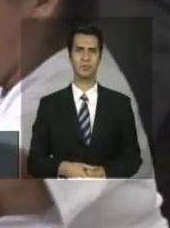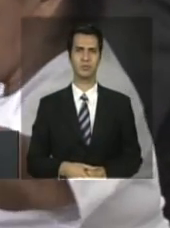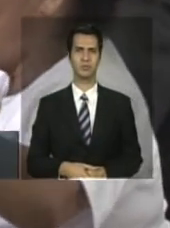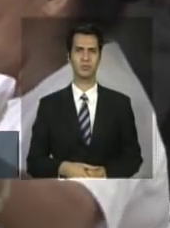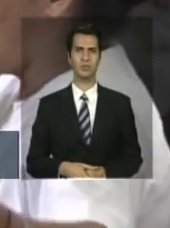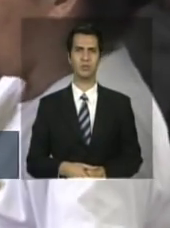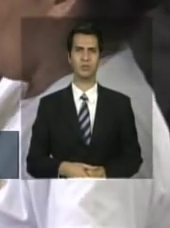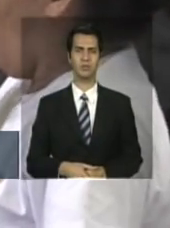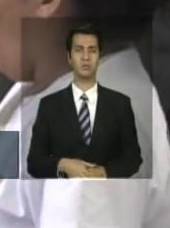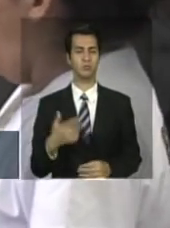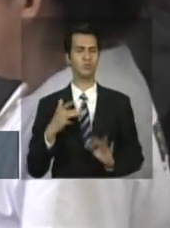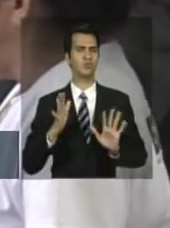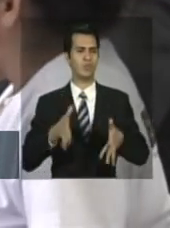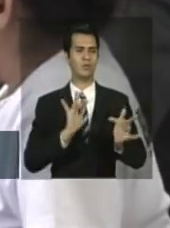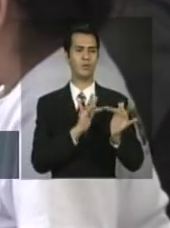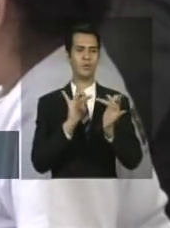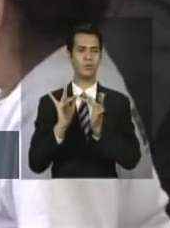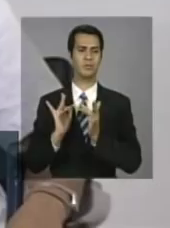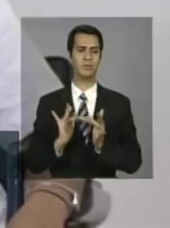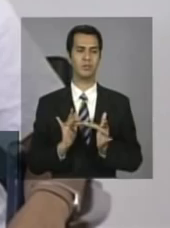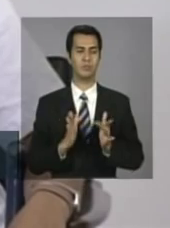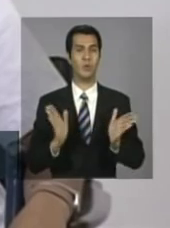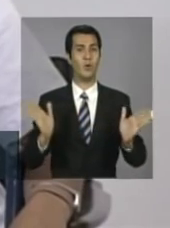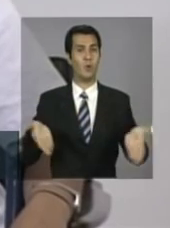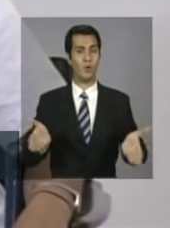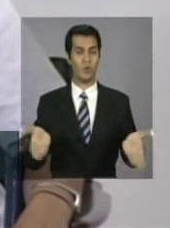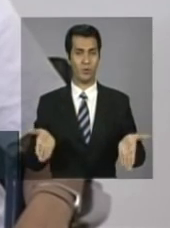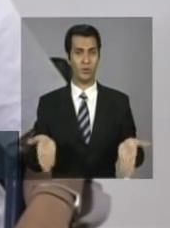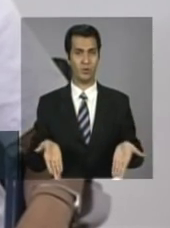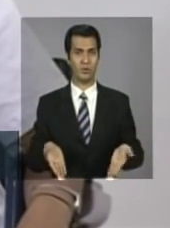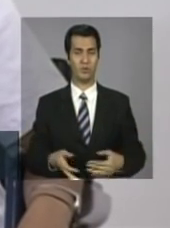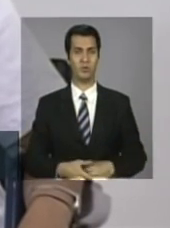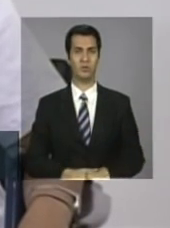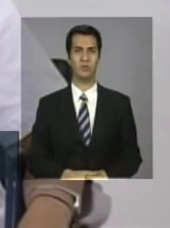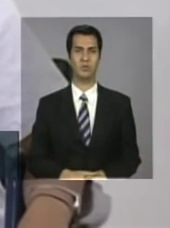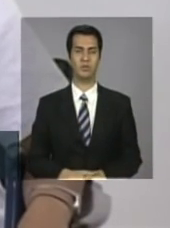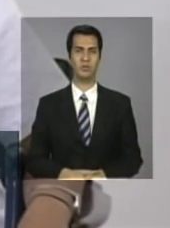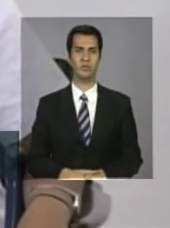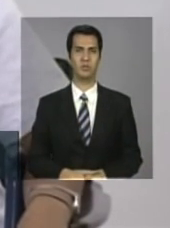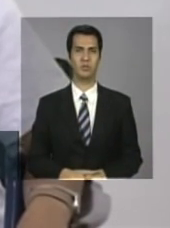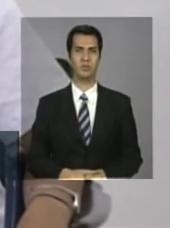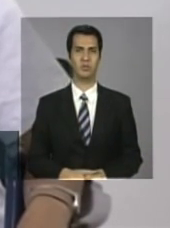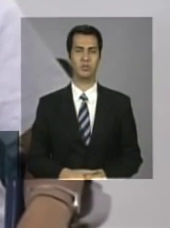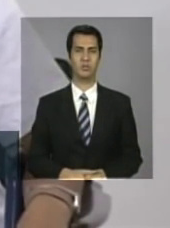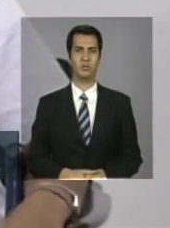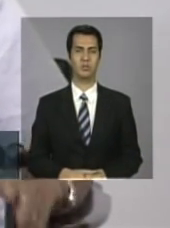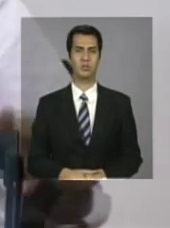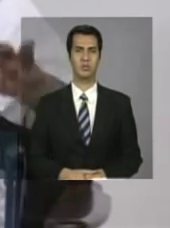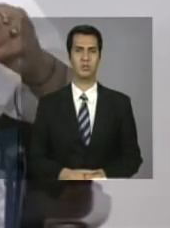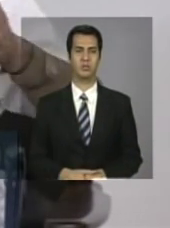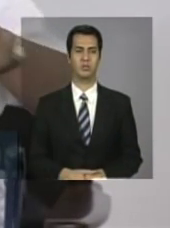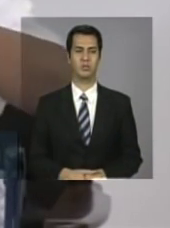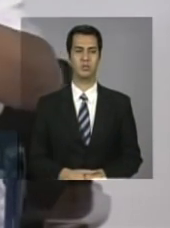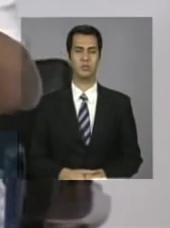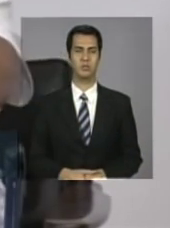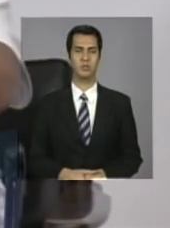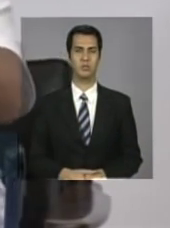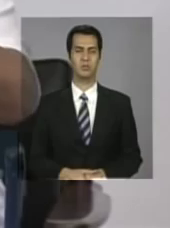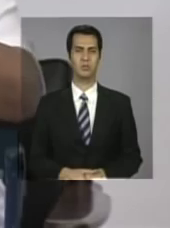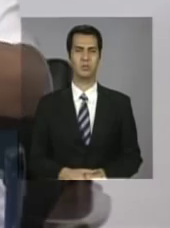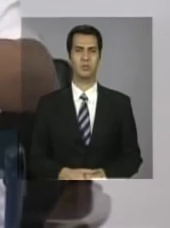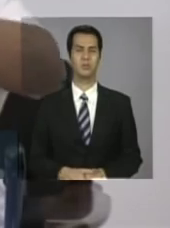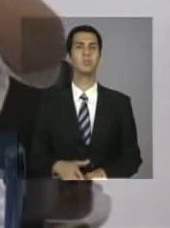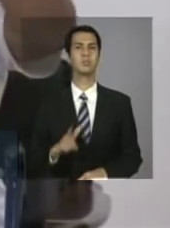já tinha os contatos. Hoje, hoje, somando a minha, os